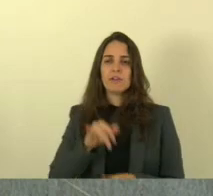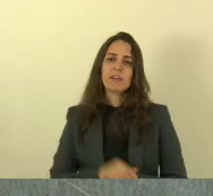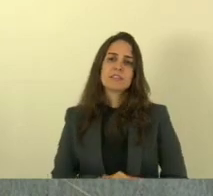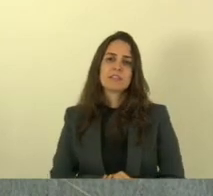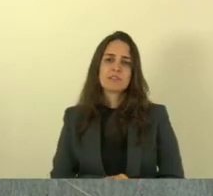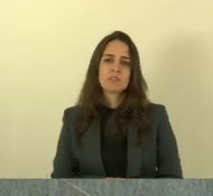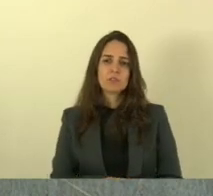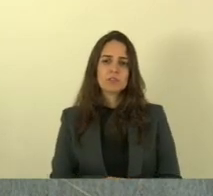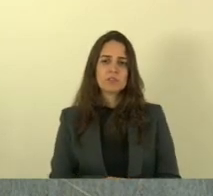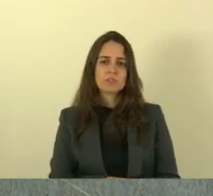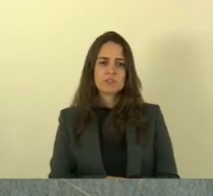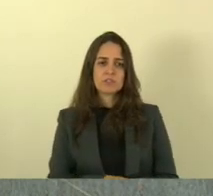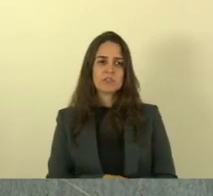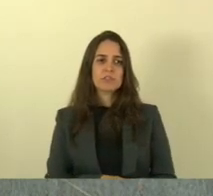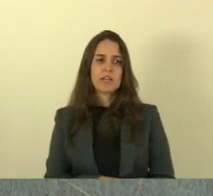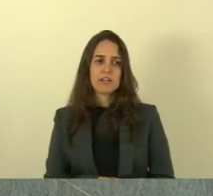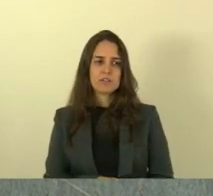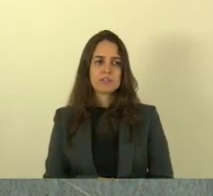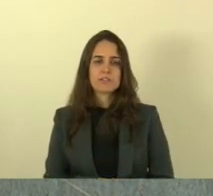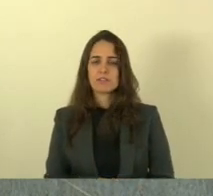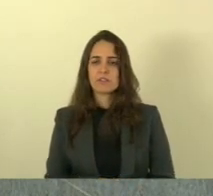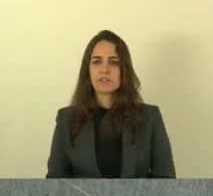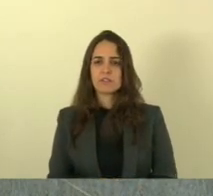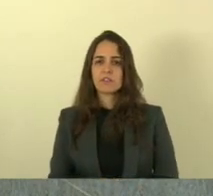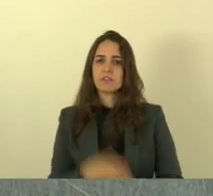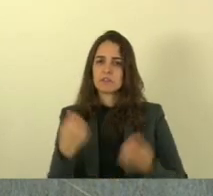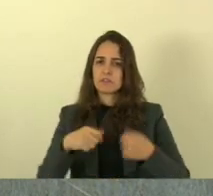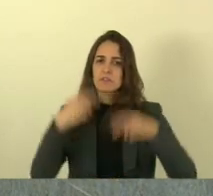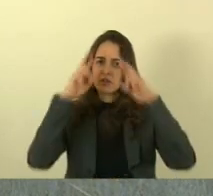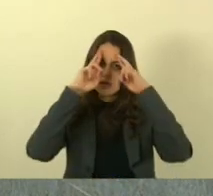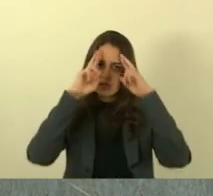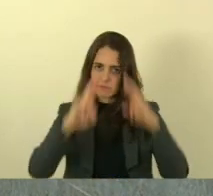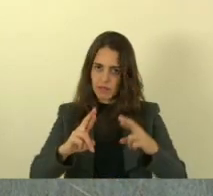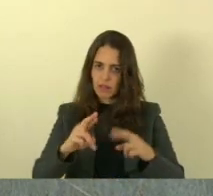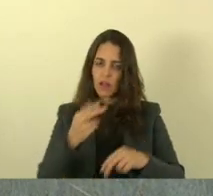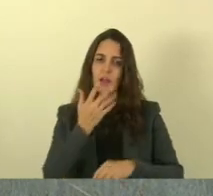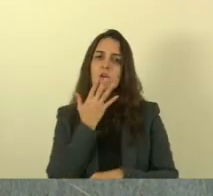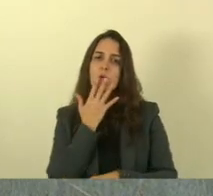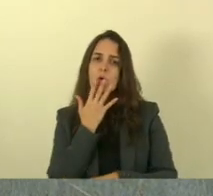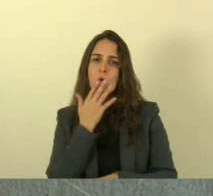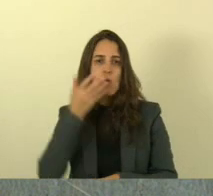Coronel Hélito tem juízo tem que respeitar os cabelos brancos José Esmeraldo